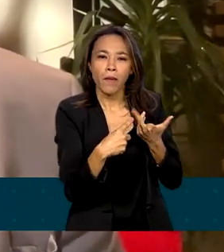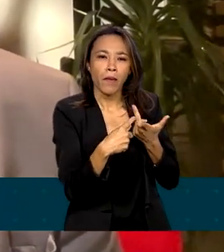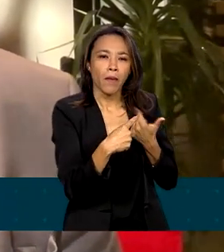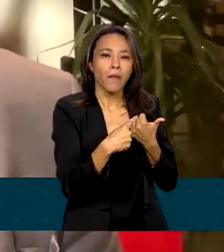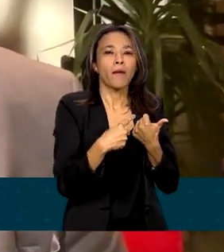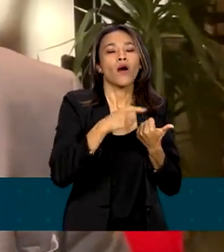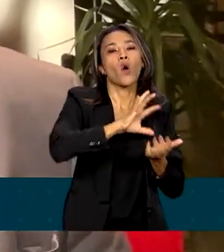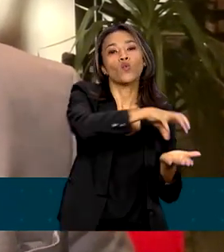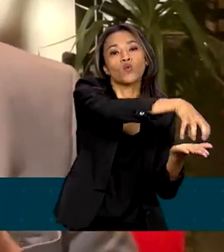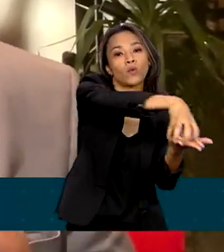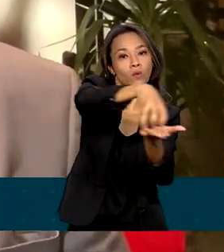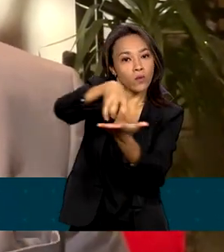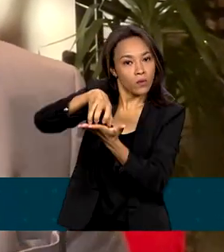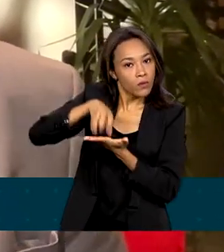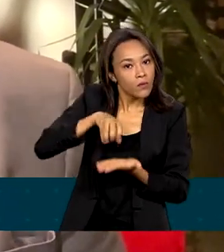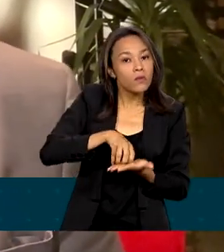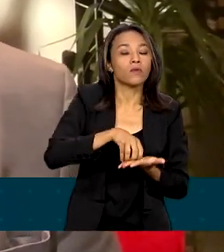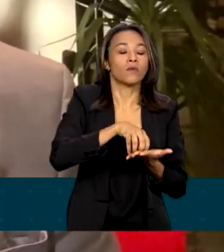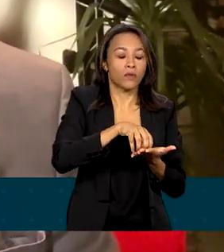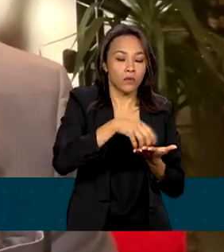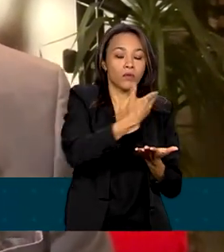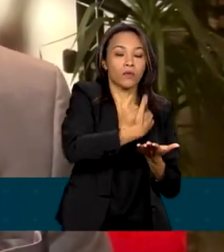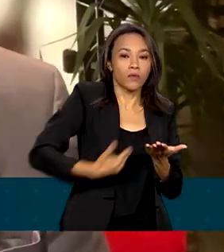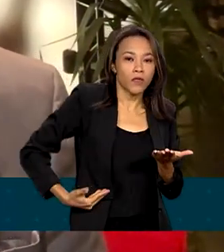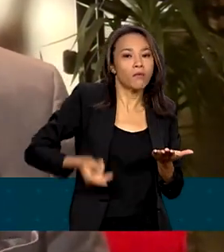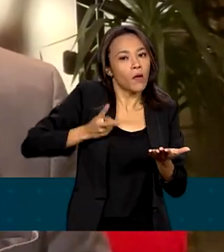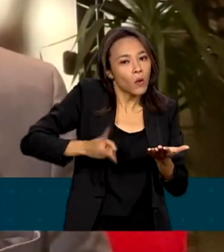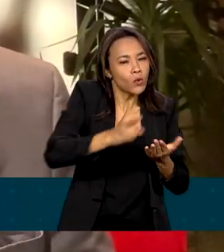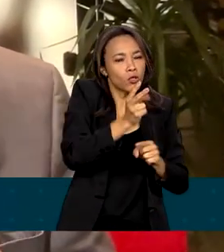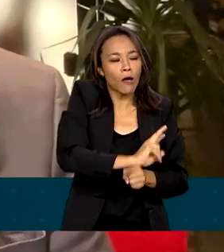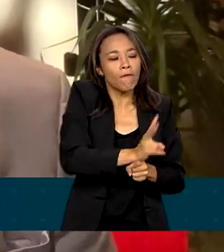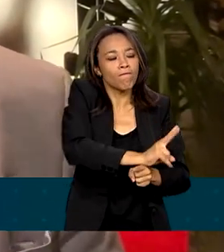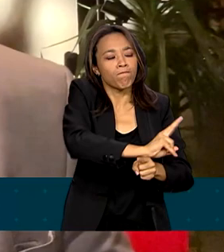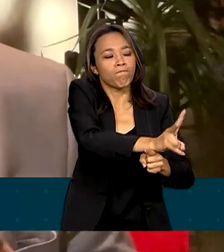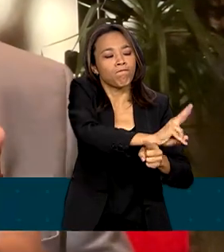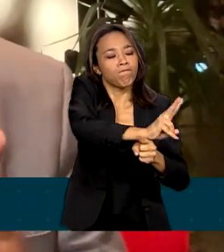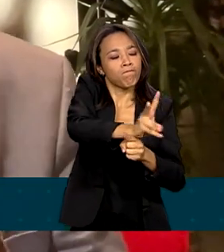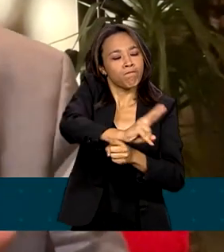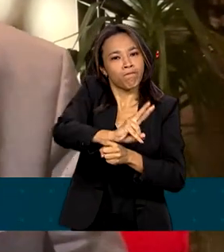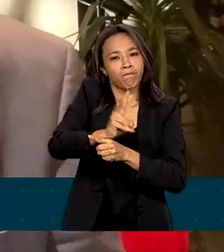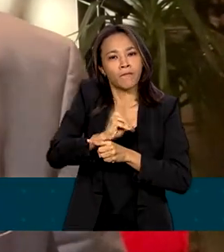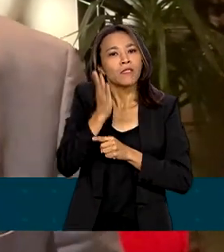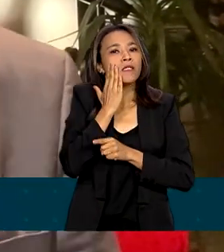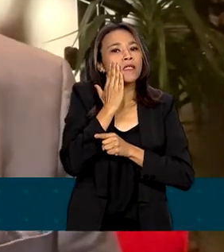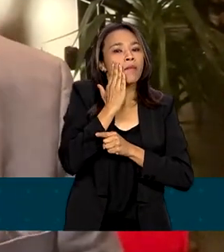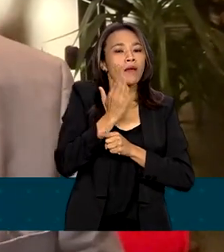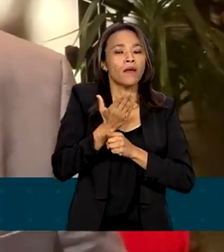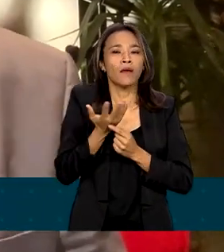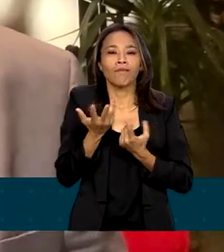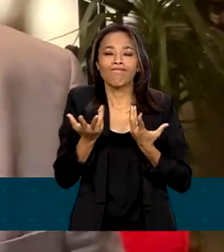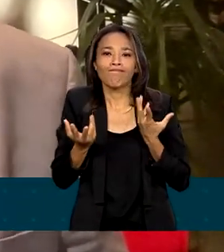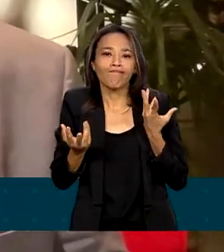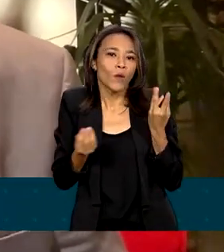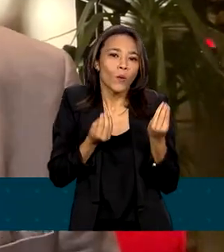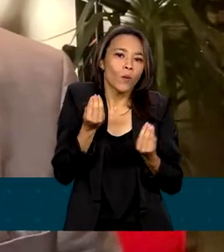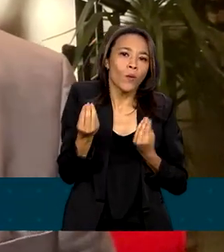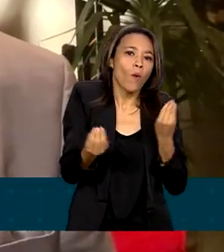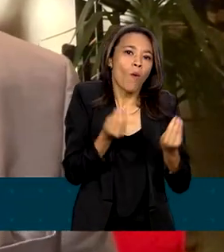órgãos envolvidos para incrementar a fiscalização e saber também qual o estado dessa questão na região. Obrigado. Obrigado.